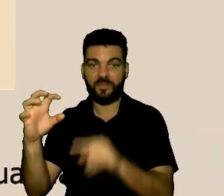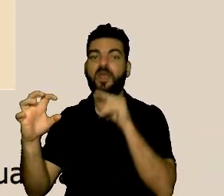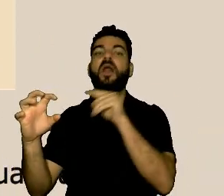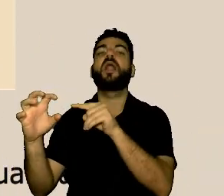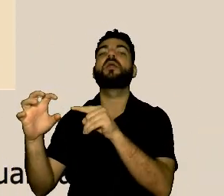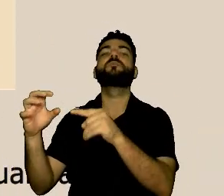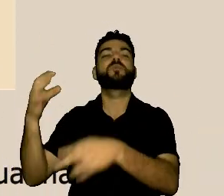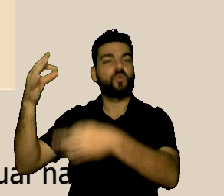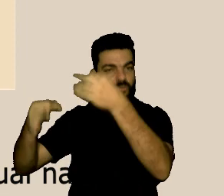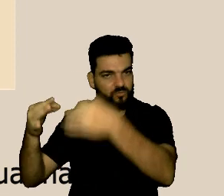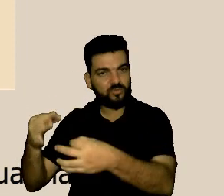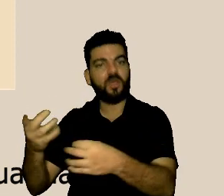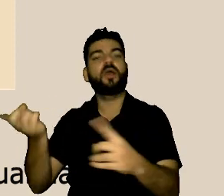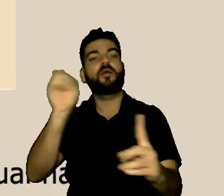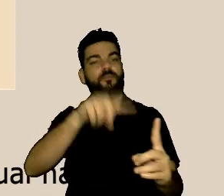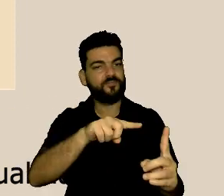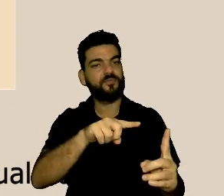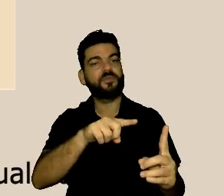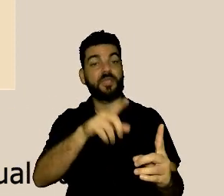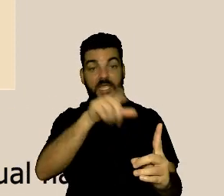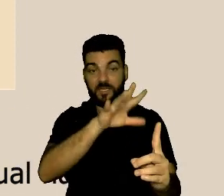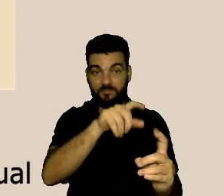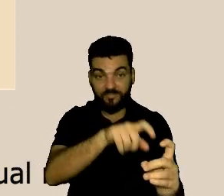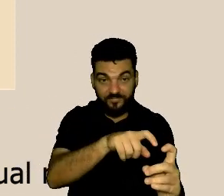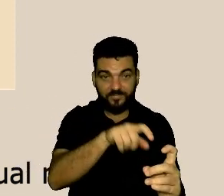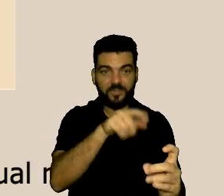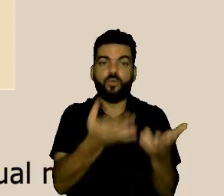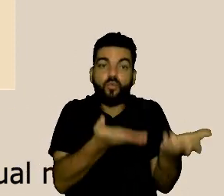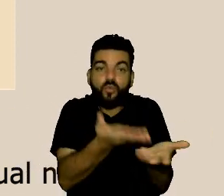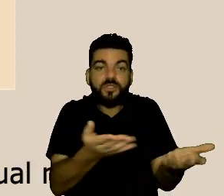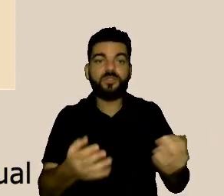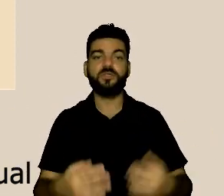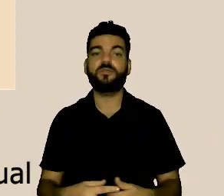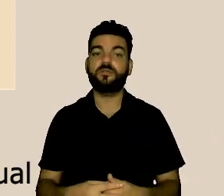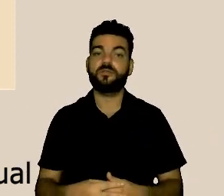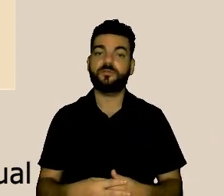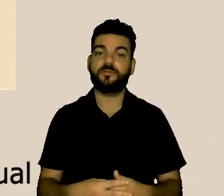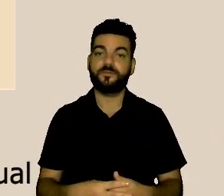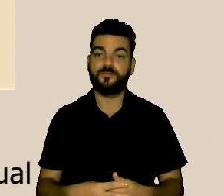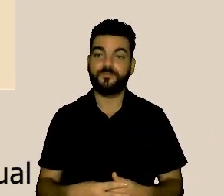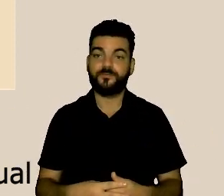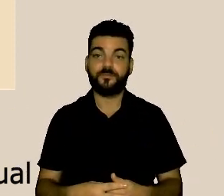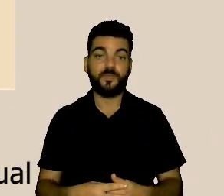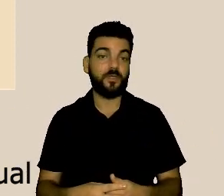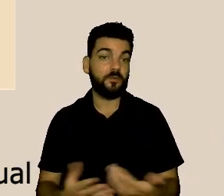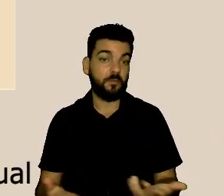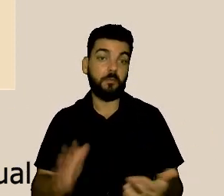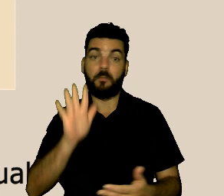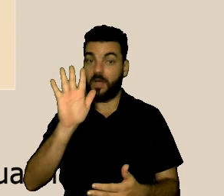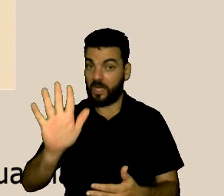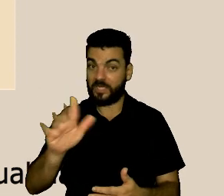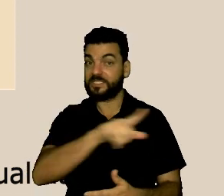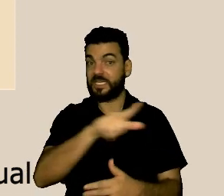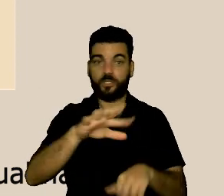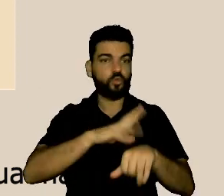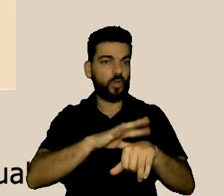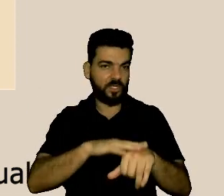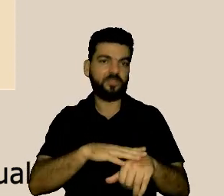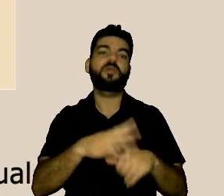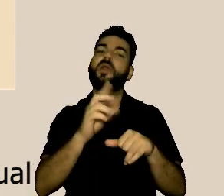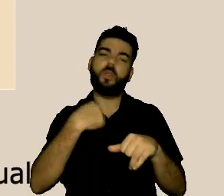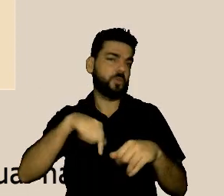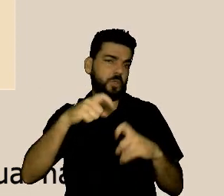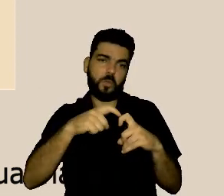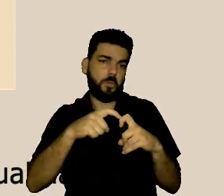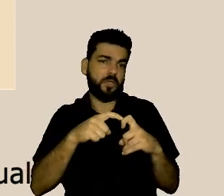conta de resolver o problema dele mas a gente age como um médico quando alguém vai procurar o médico e está com uma